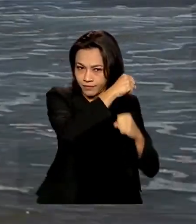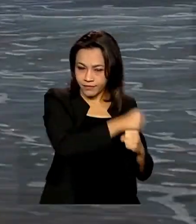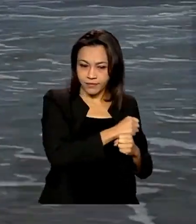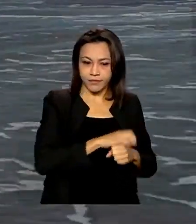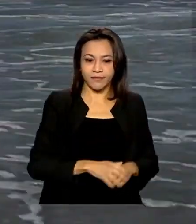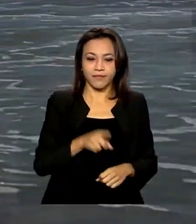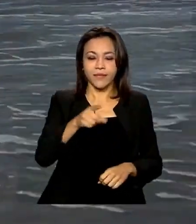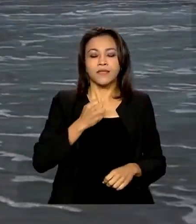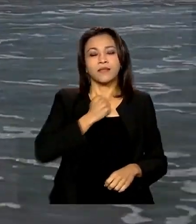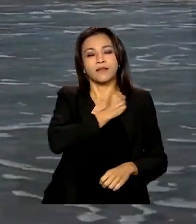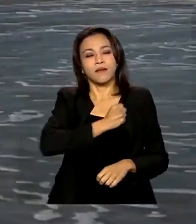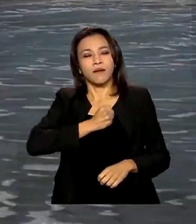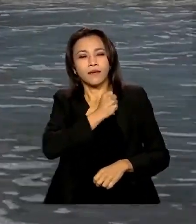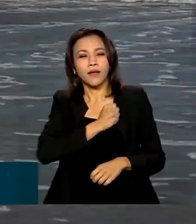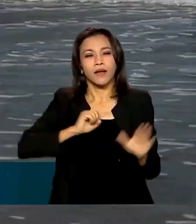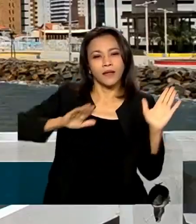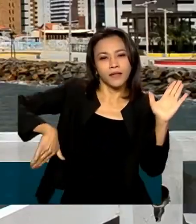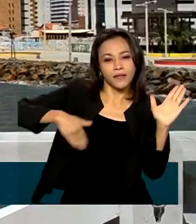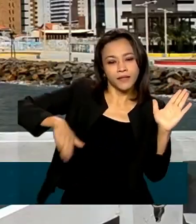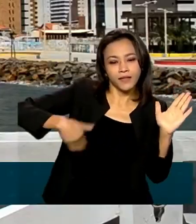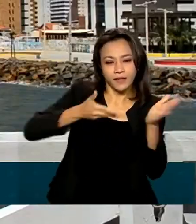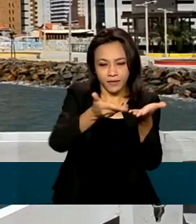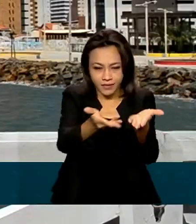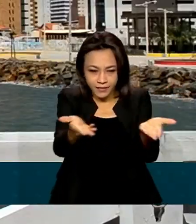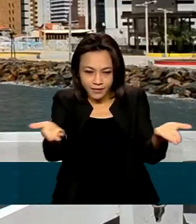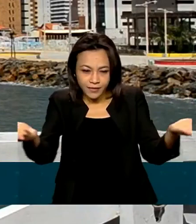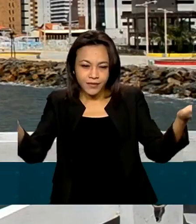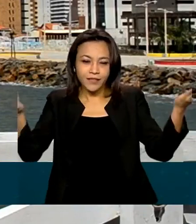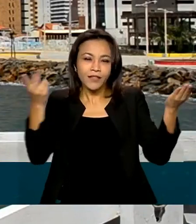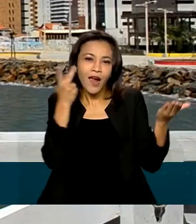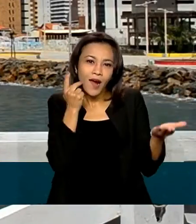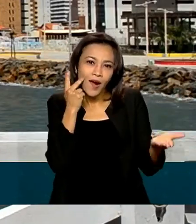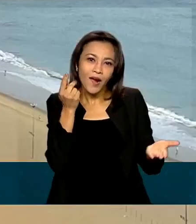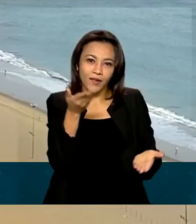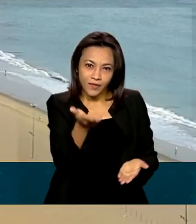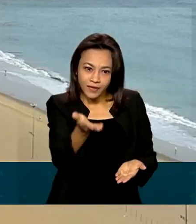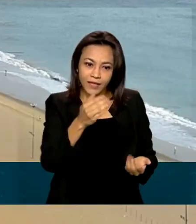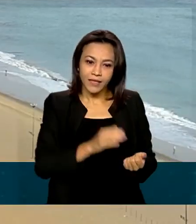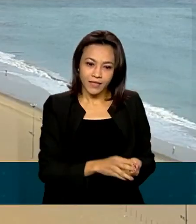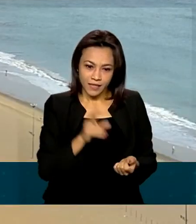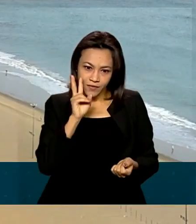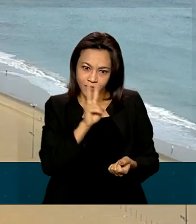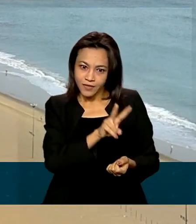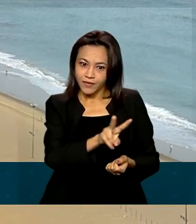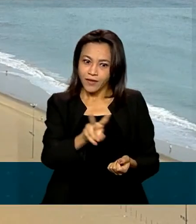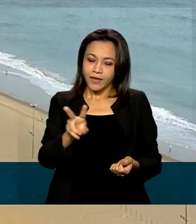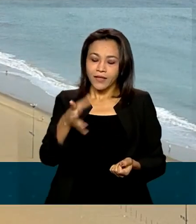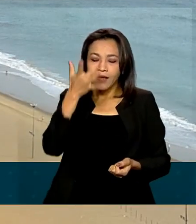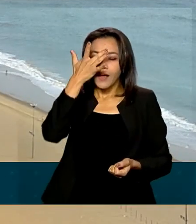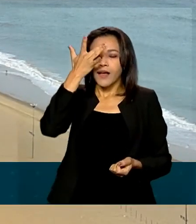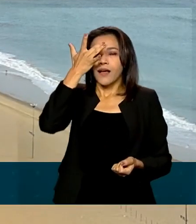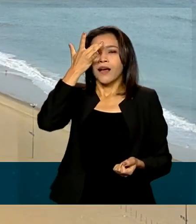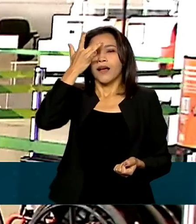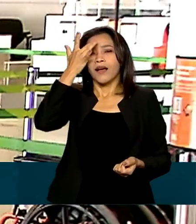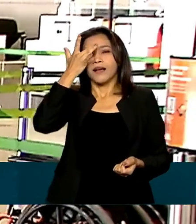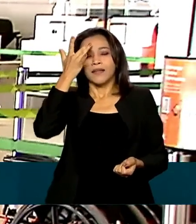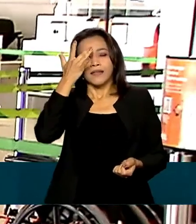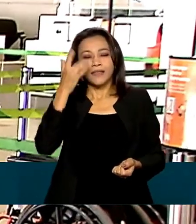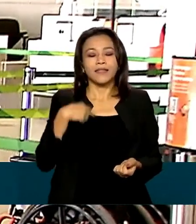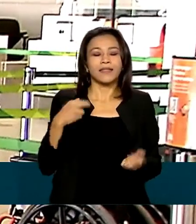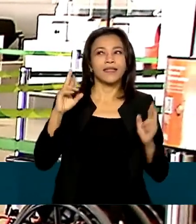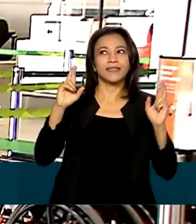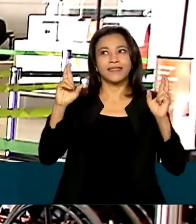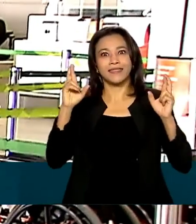Matar saudade da praia do Iguape e das belezas de Fortaleza. Paisagens que não saem da cabeça e criam